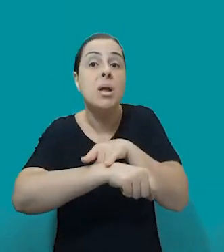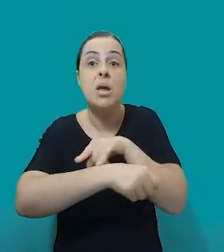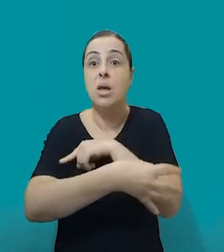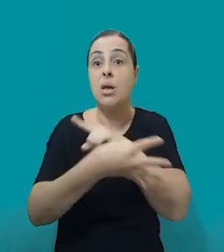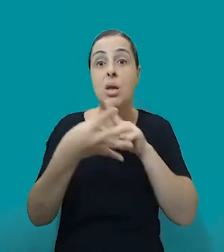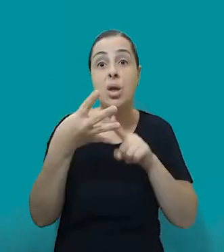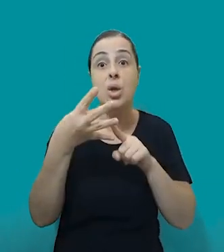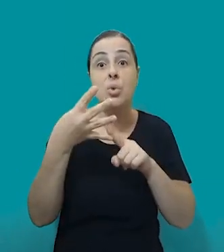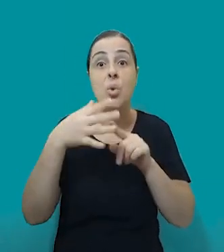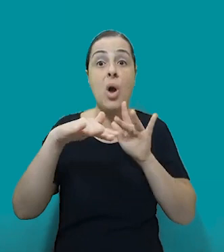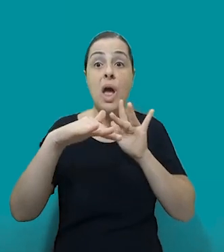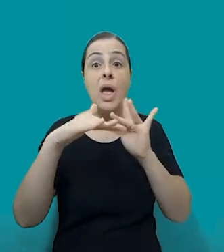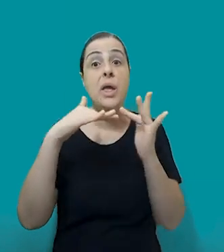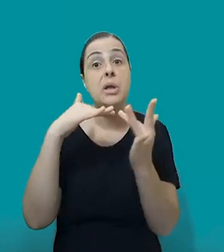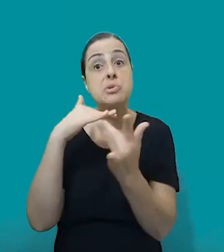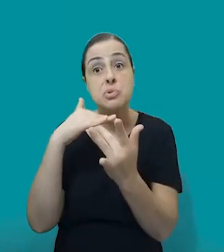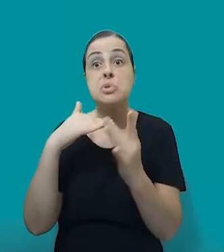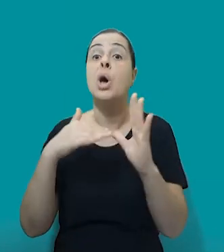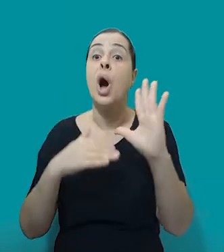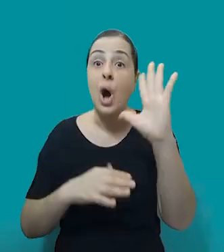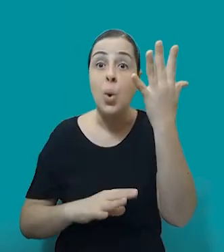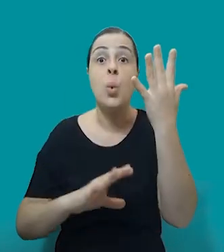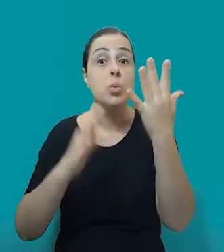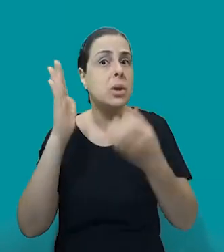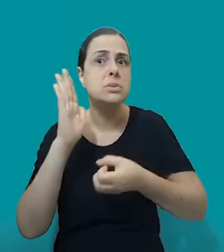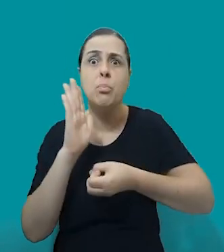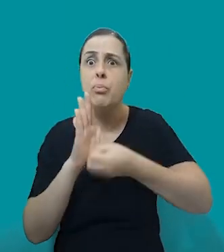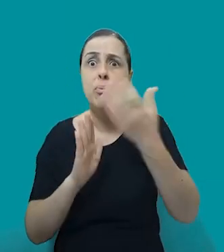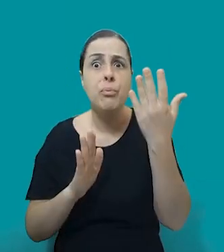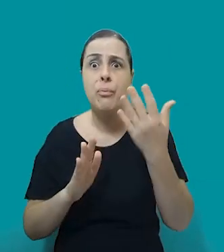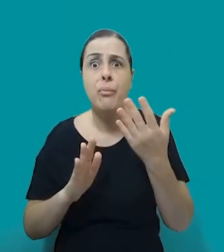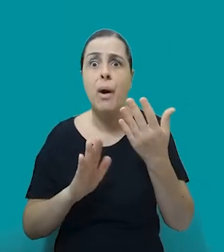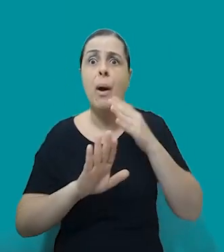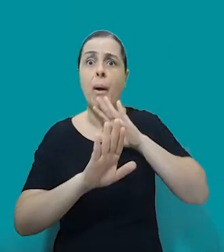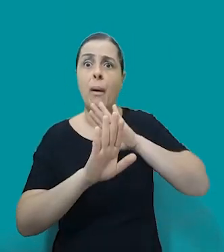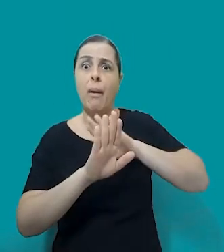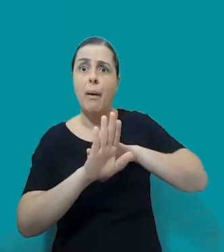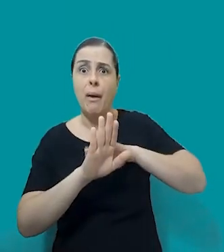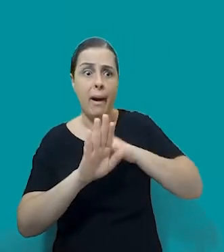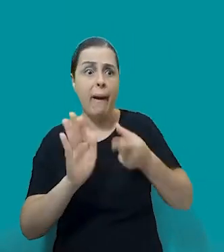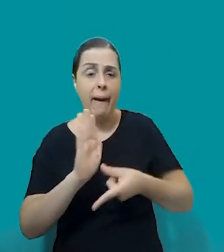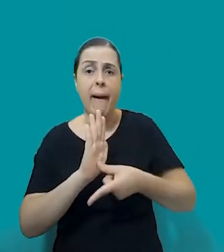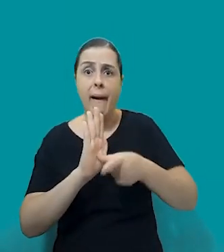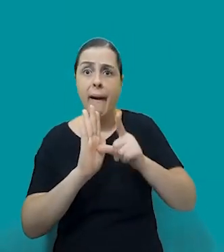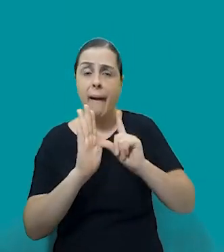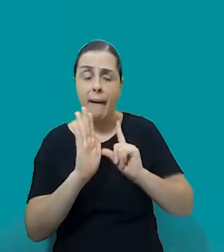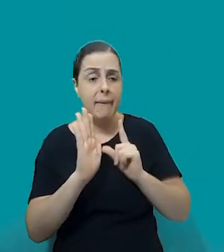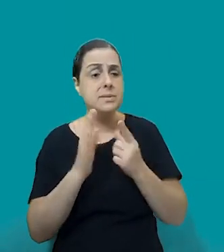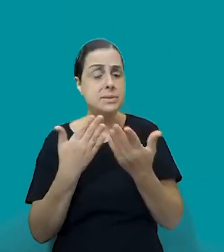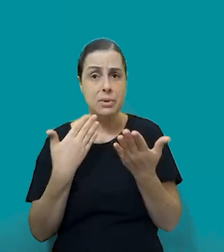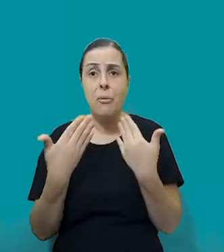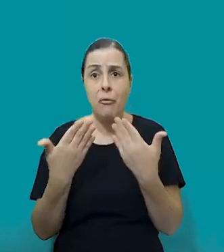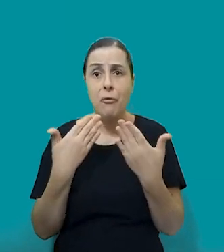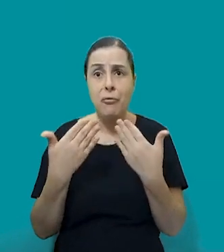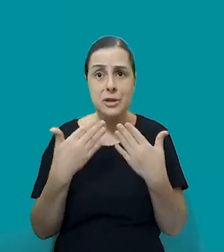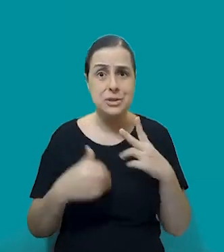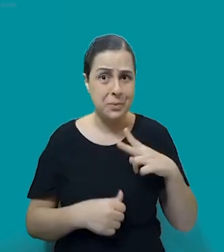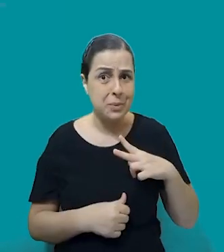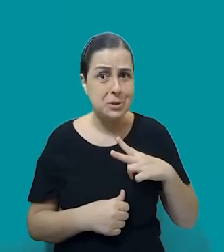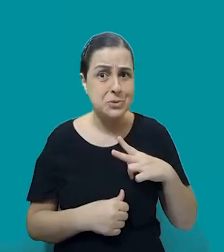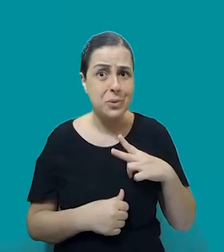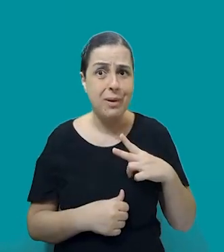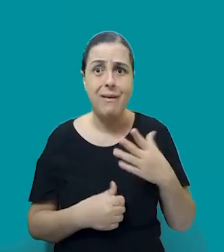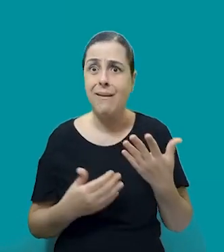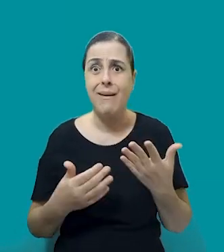é uma banalização, e aí a gente estava falando, né, Fabi, nos bastidores, estrutural. O